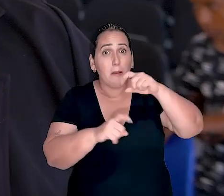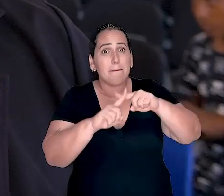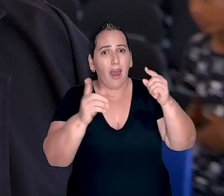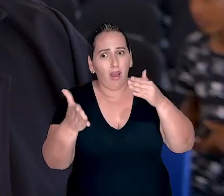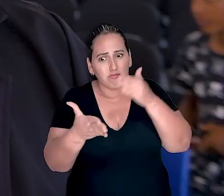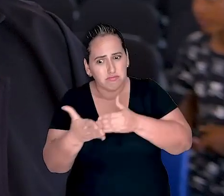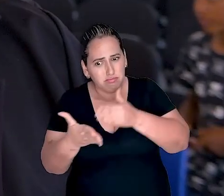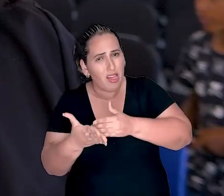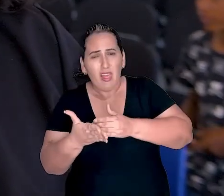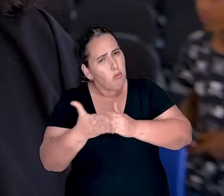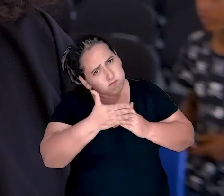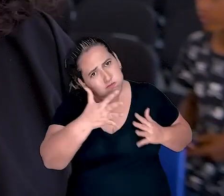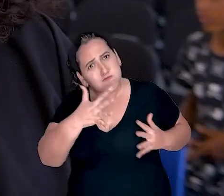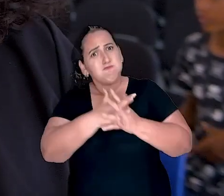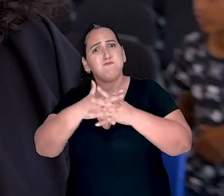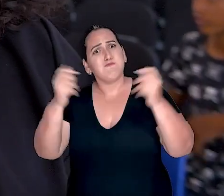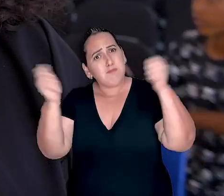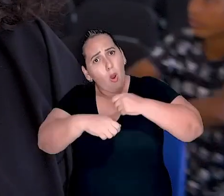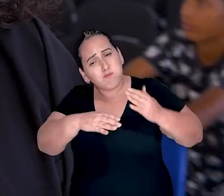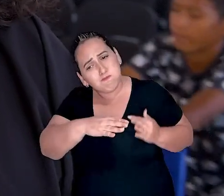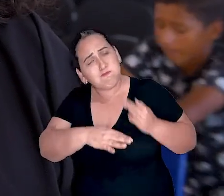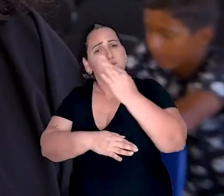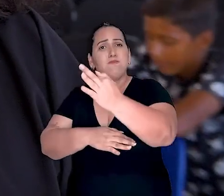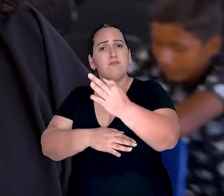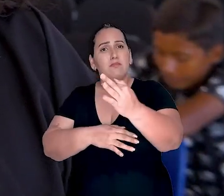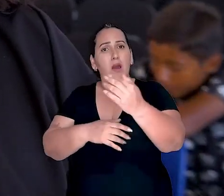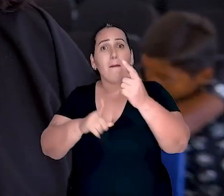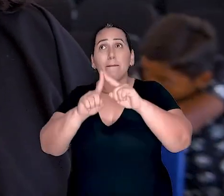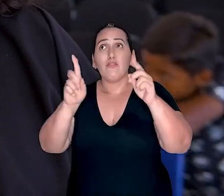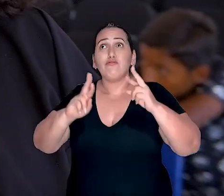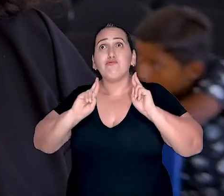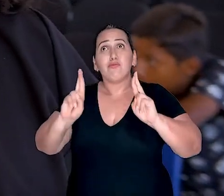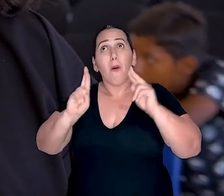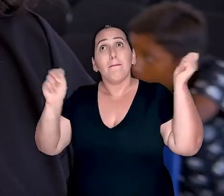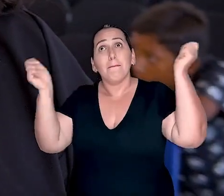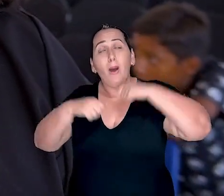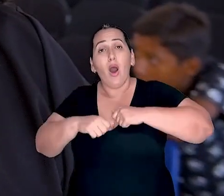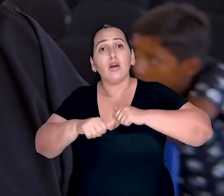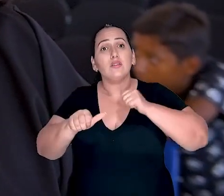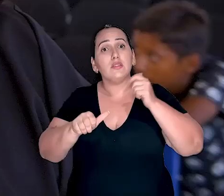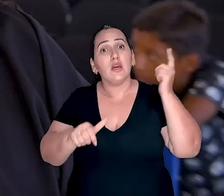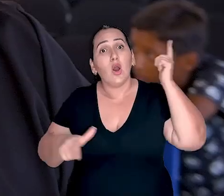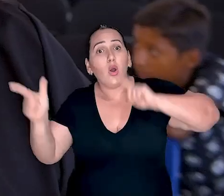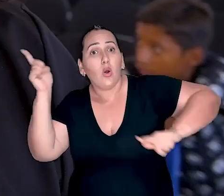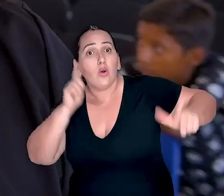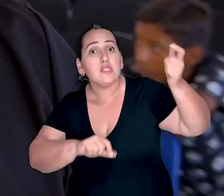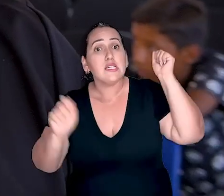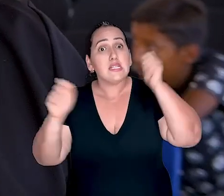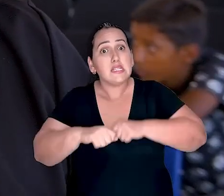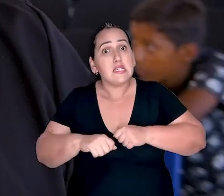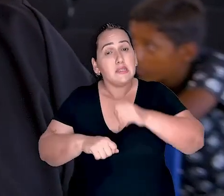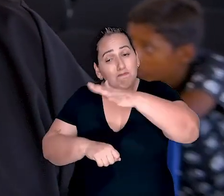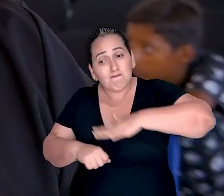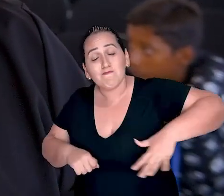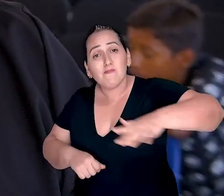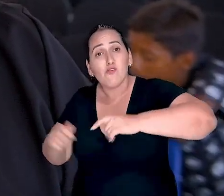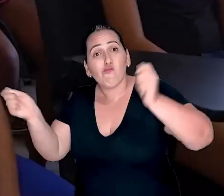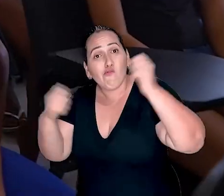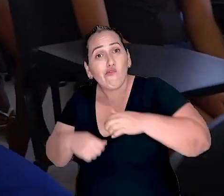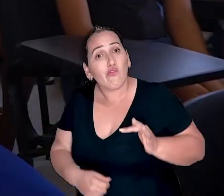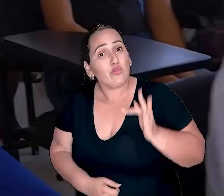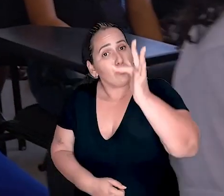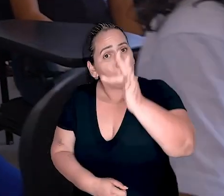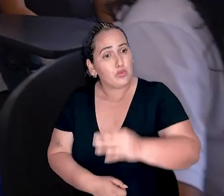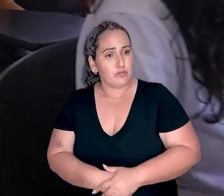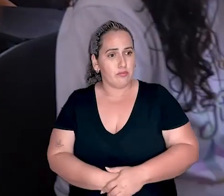fato almejarem isso, desejarem isso, o ambiente onde elas estão inseridas não vai ser impedimento para que elas alcancem.